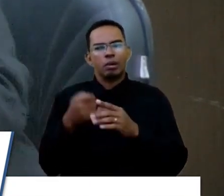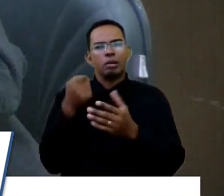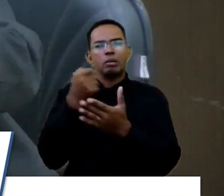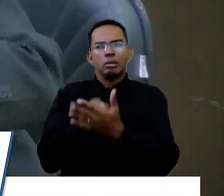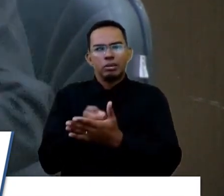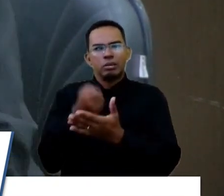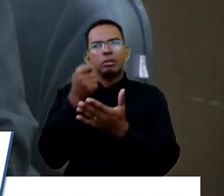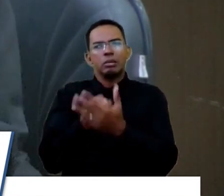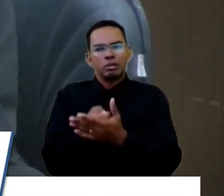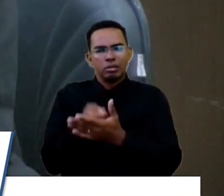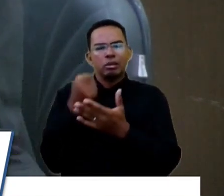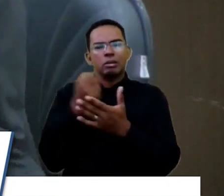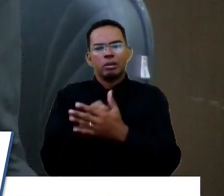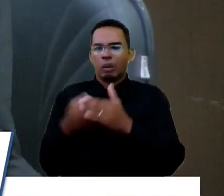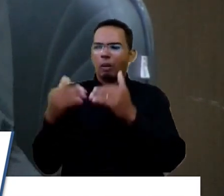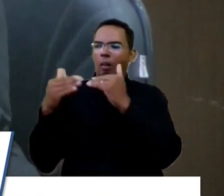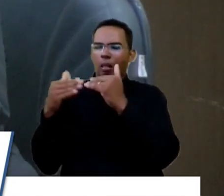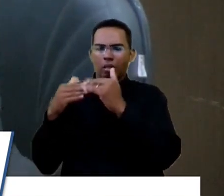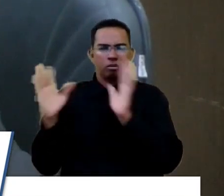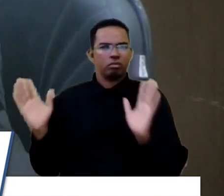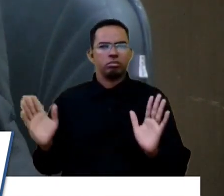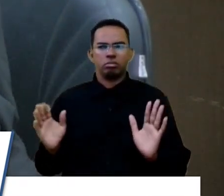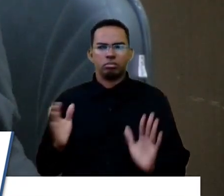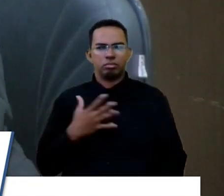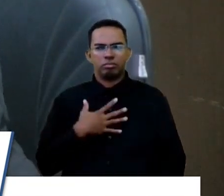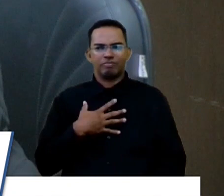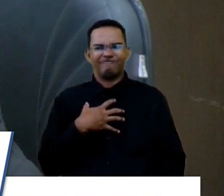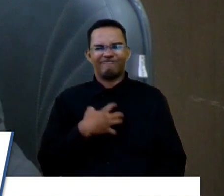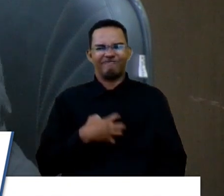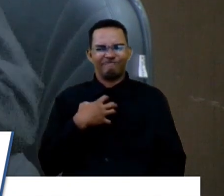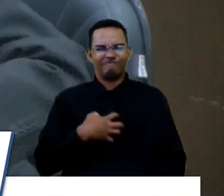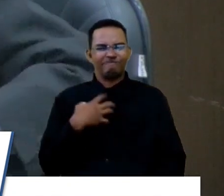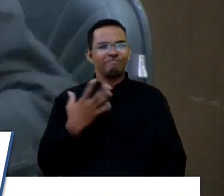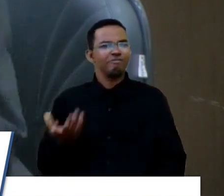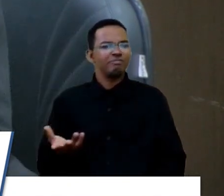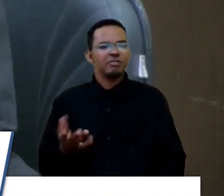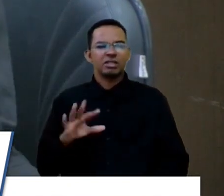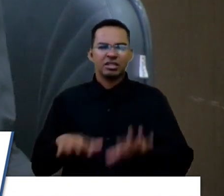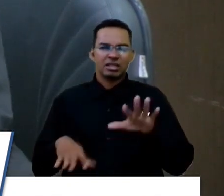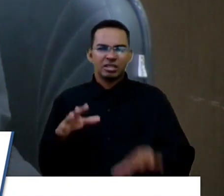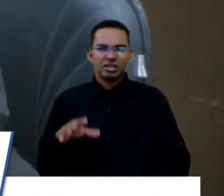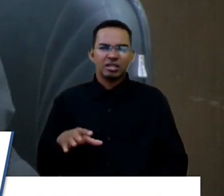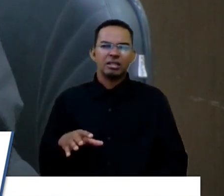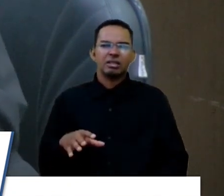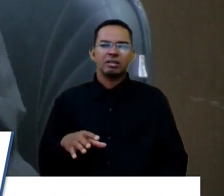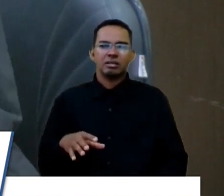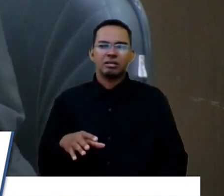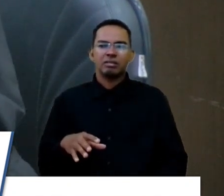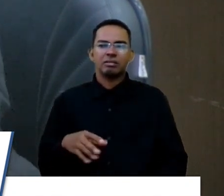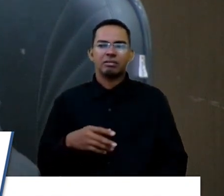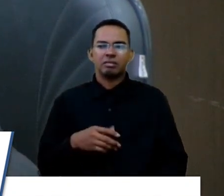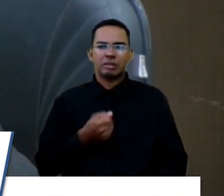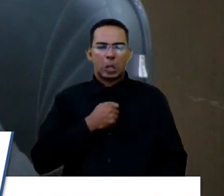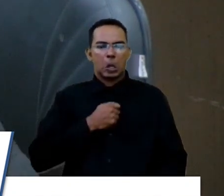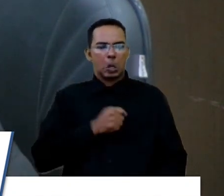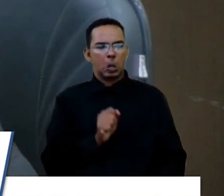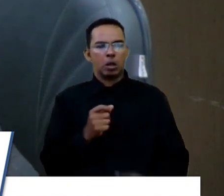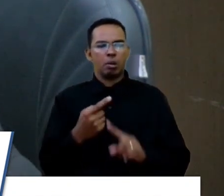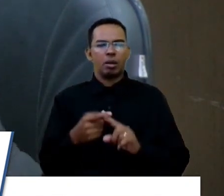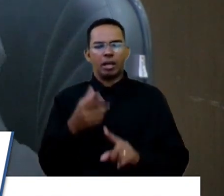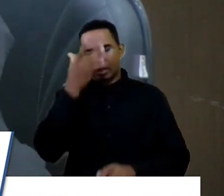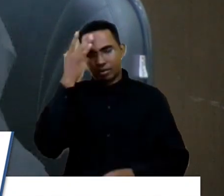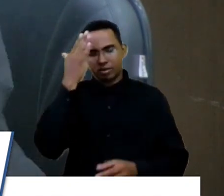batendo de frente? Então, isso me estressa, às vezes me irrita. Porque as pessoas